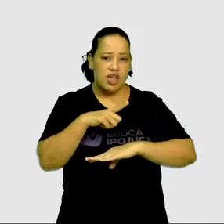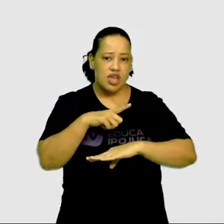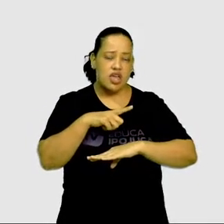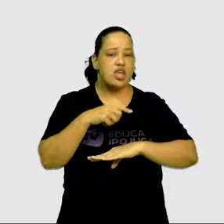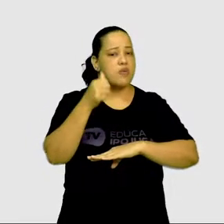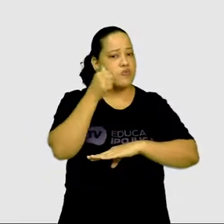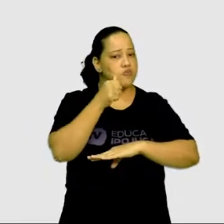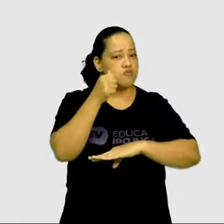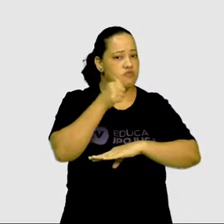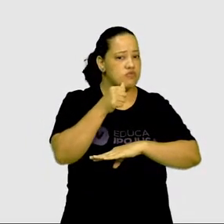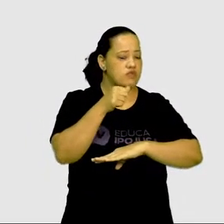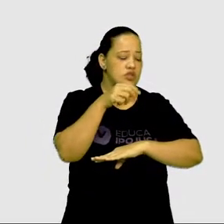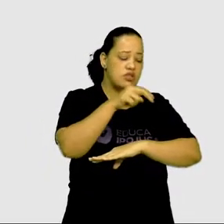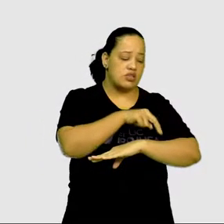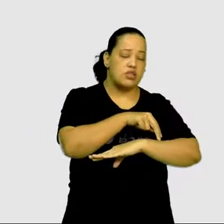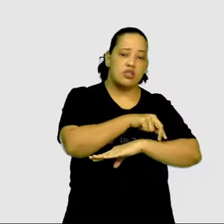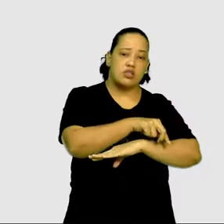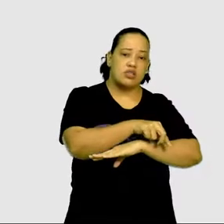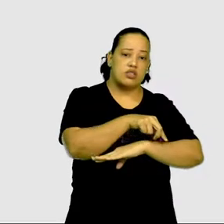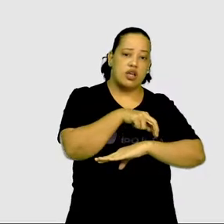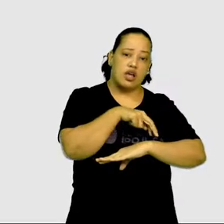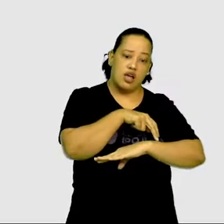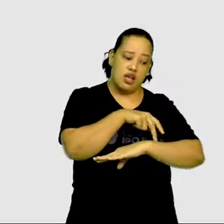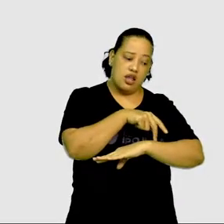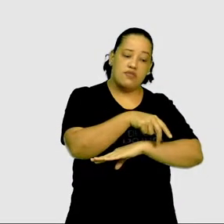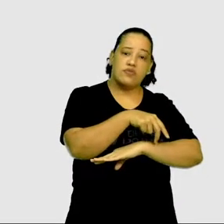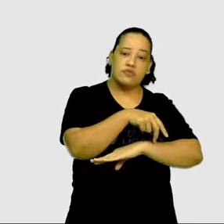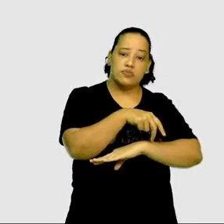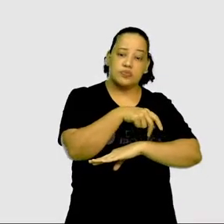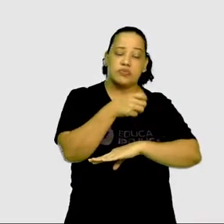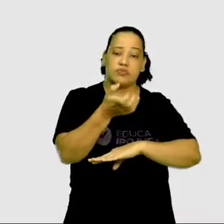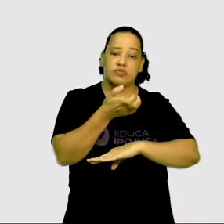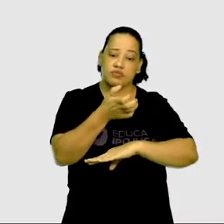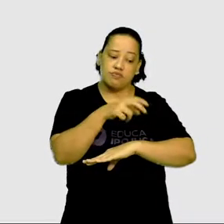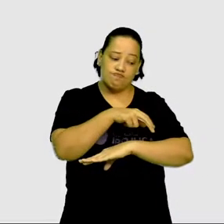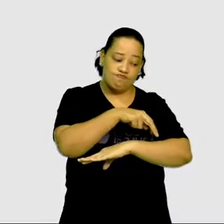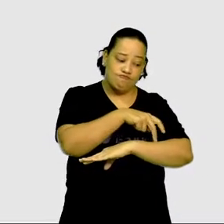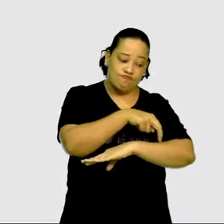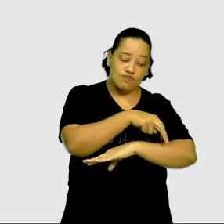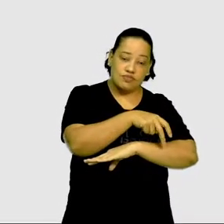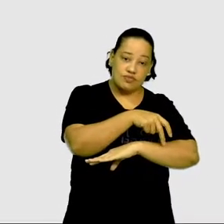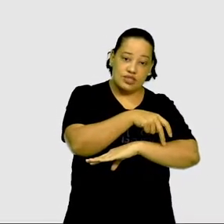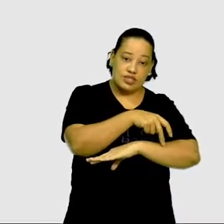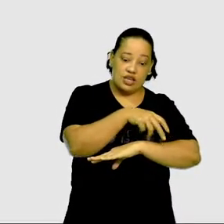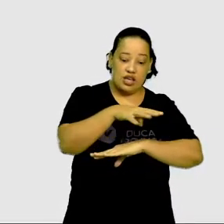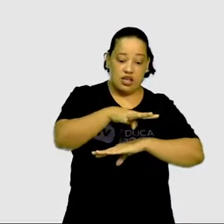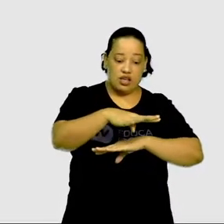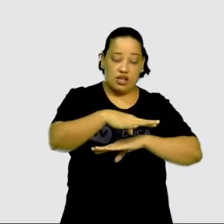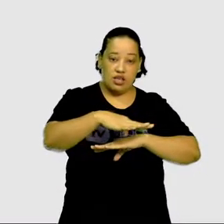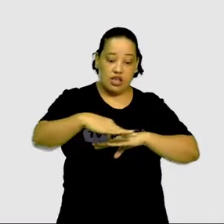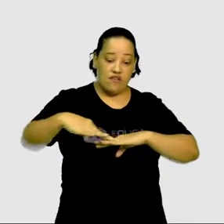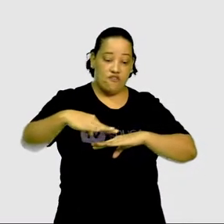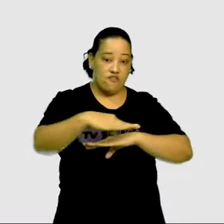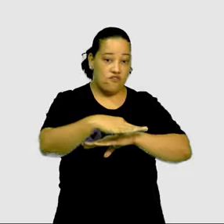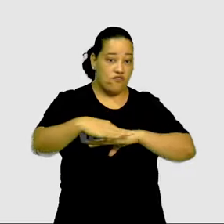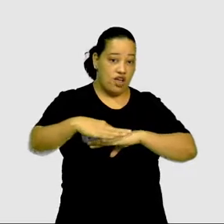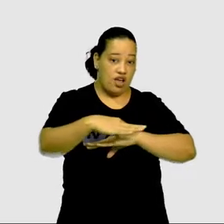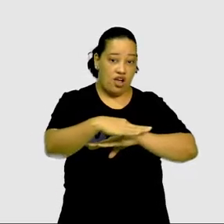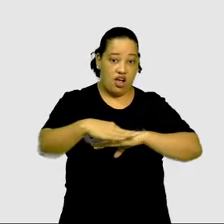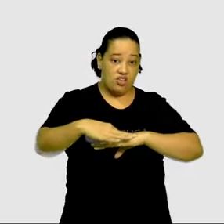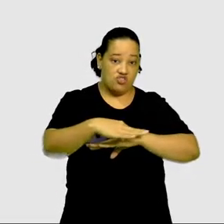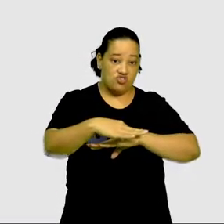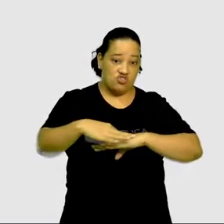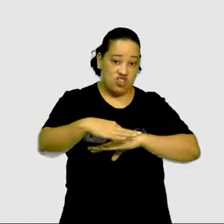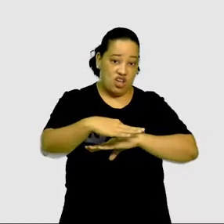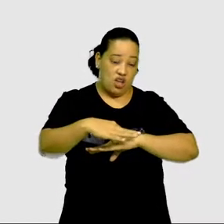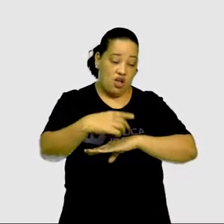encruzamento, né? Da via, sem estar ultrapassando, né?